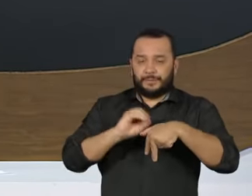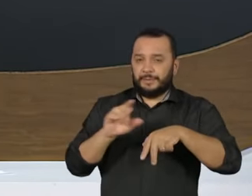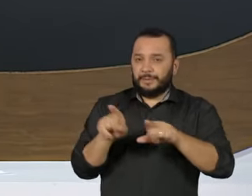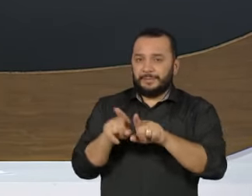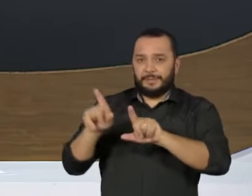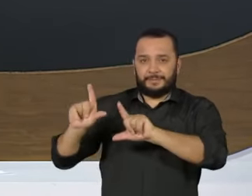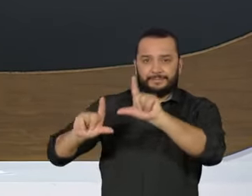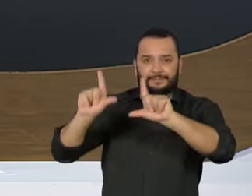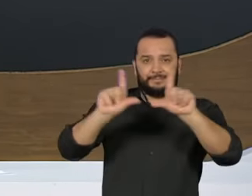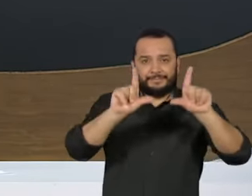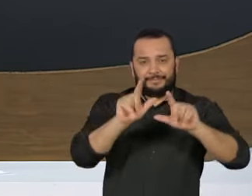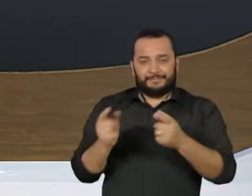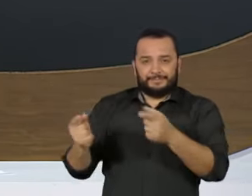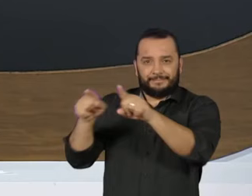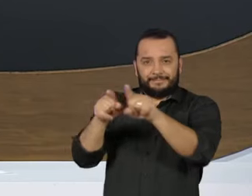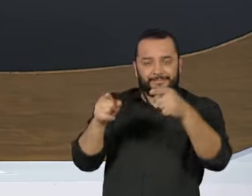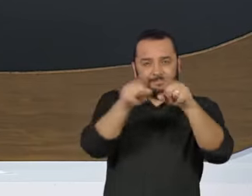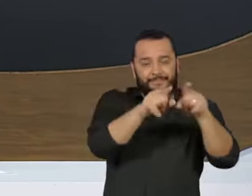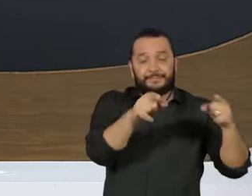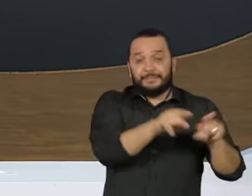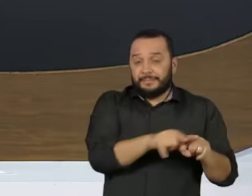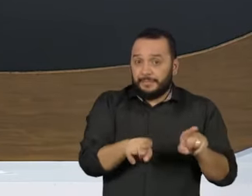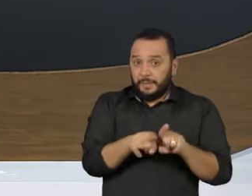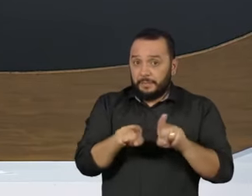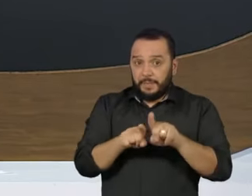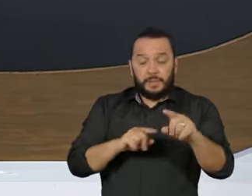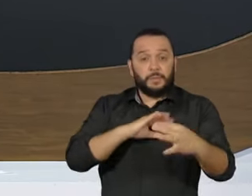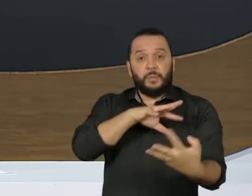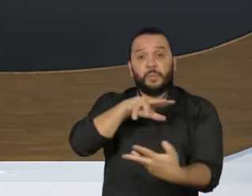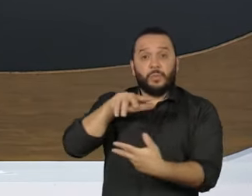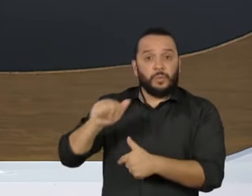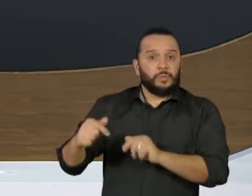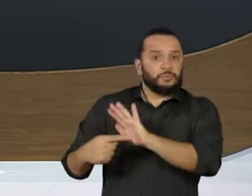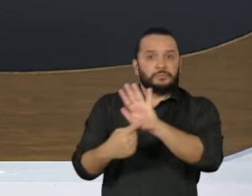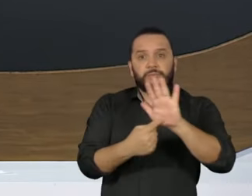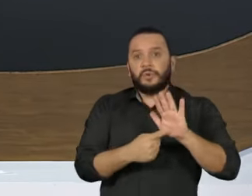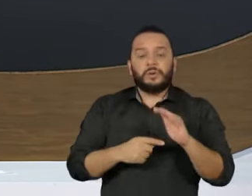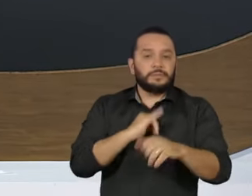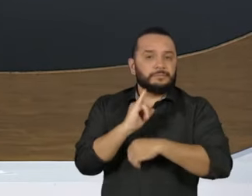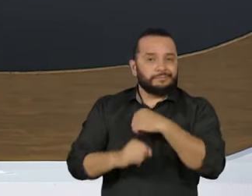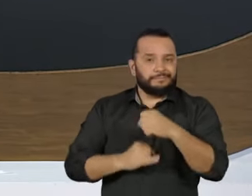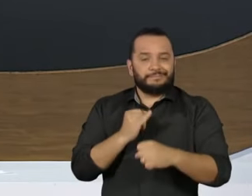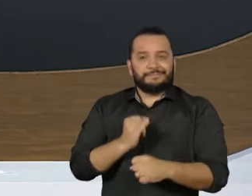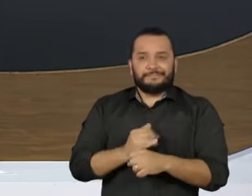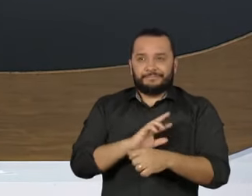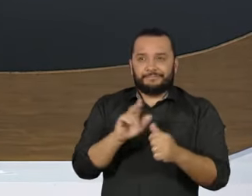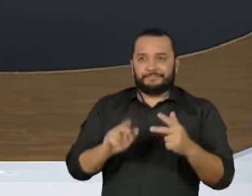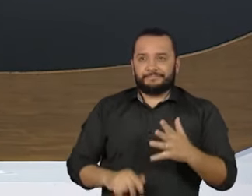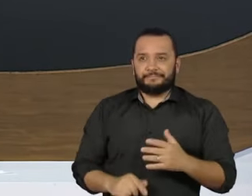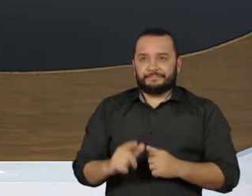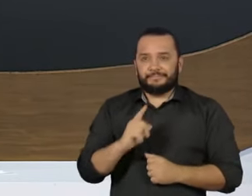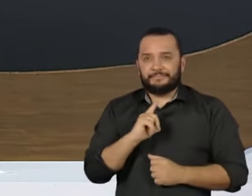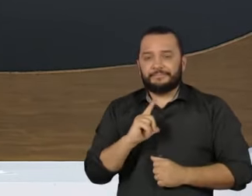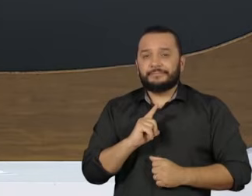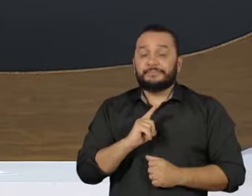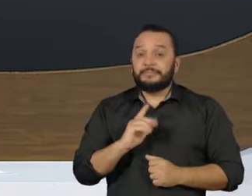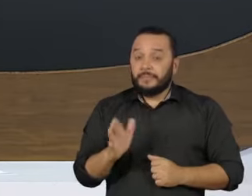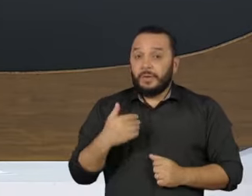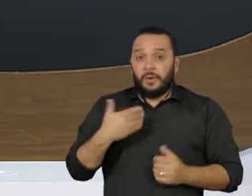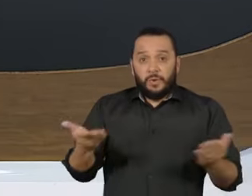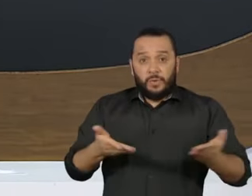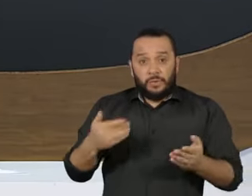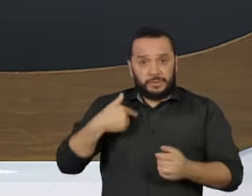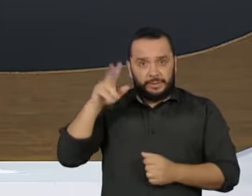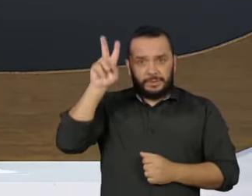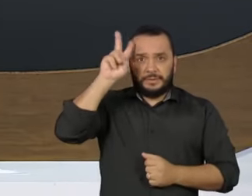emissoras afiliadas e conectados ao mundo todo por meio das nossas plataformas digitais. Esta segunda-feira